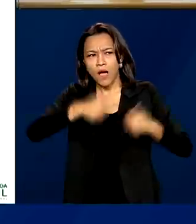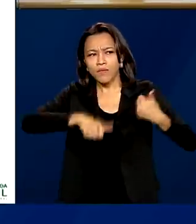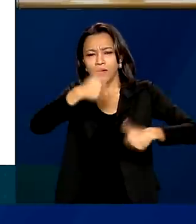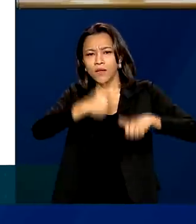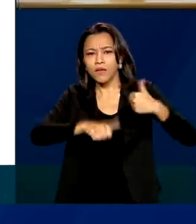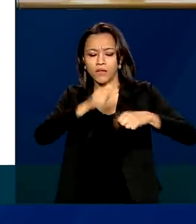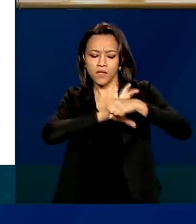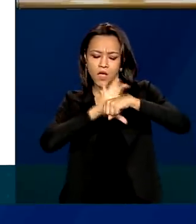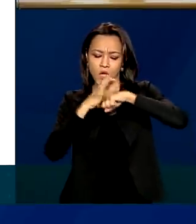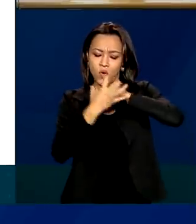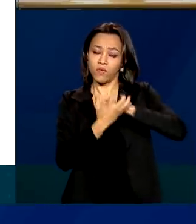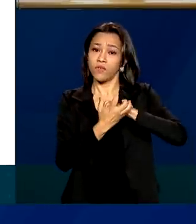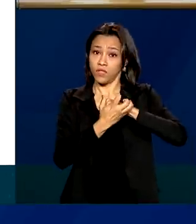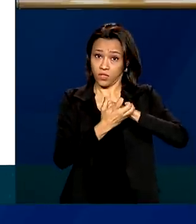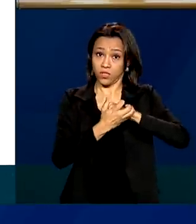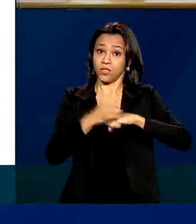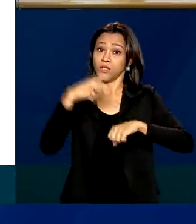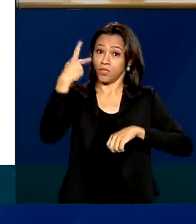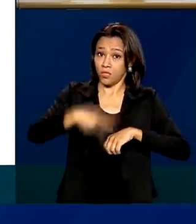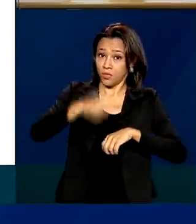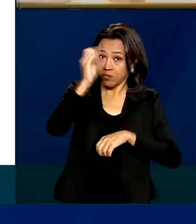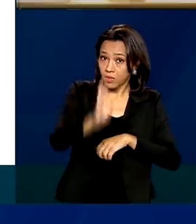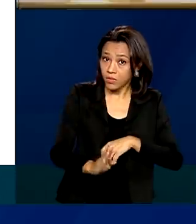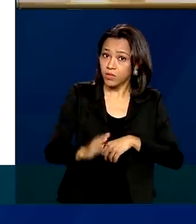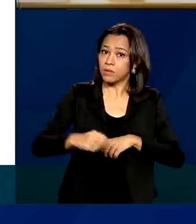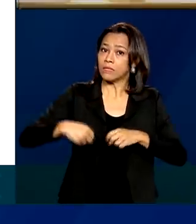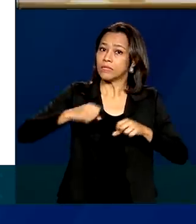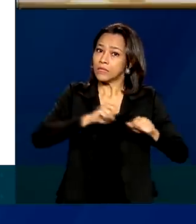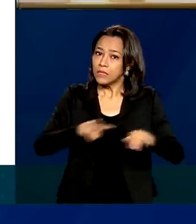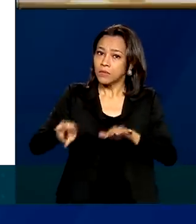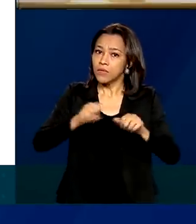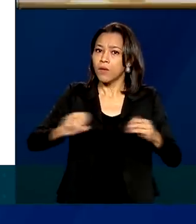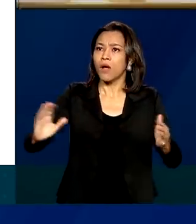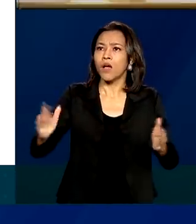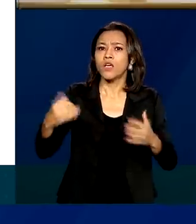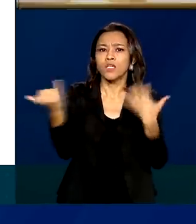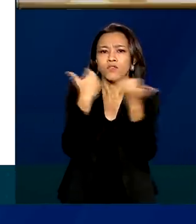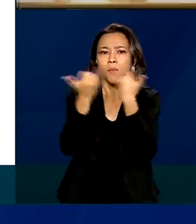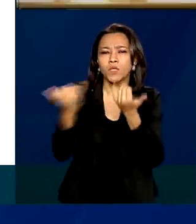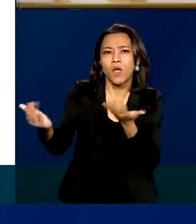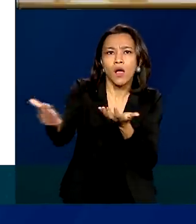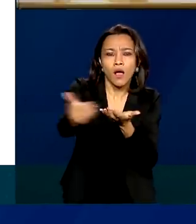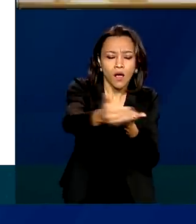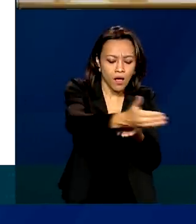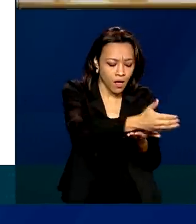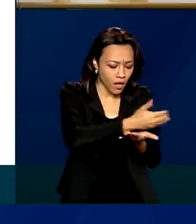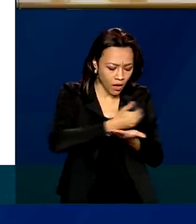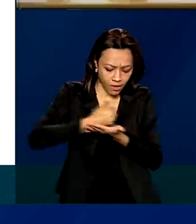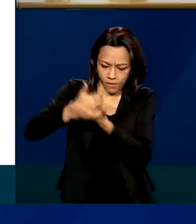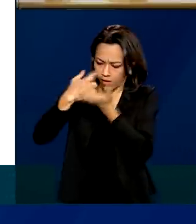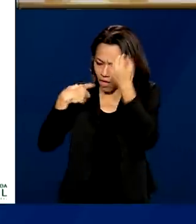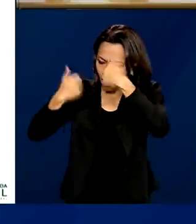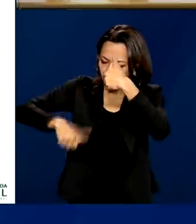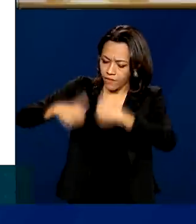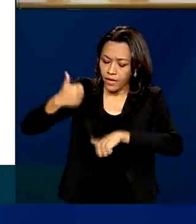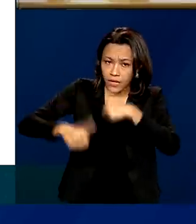semanalmente, com avaliação dos dados semanalmente. Desde a semana